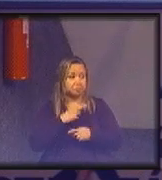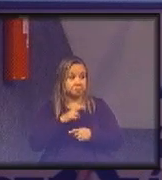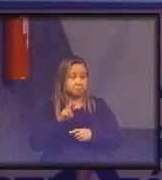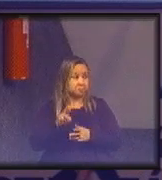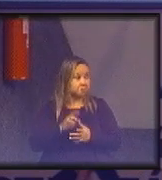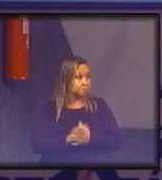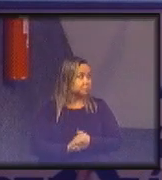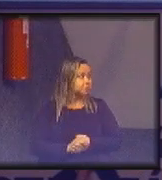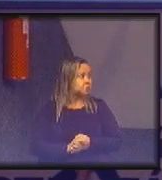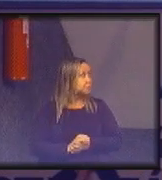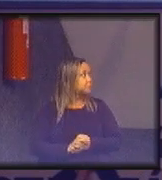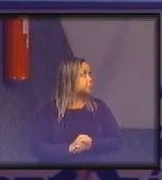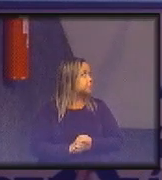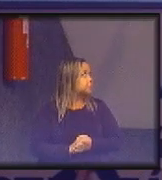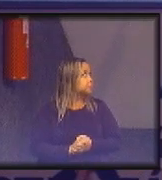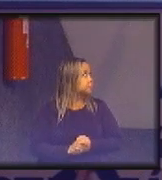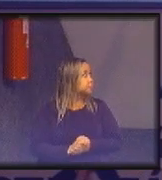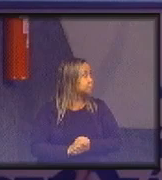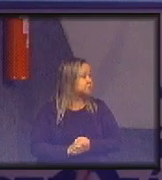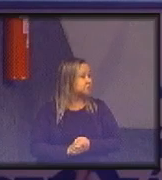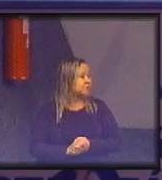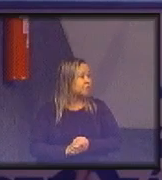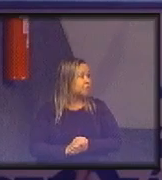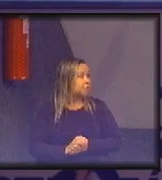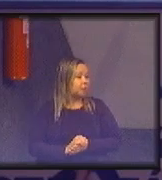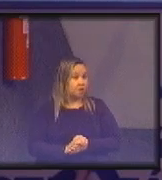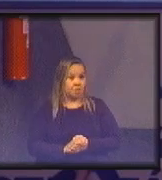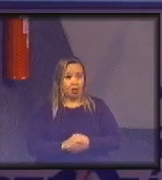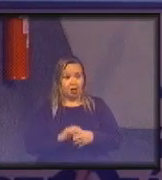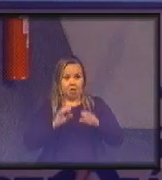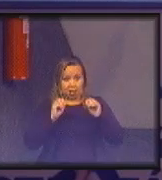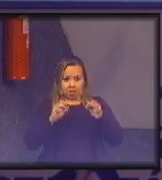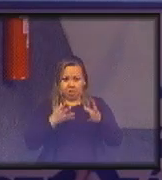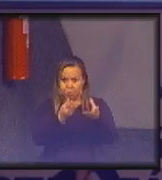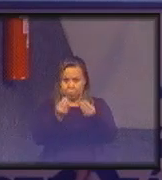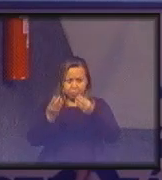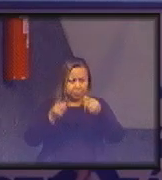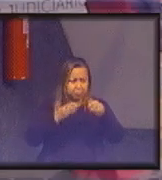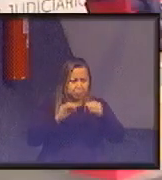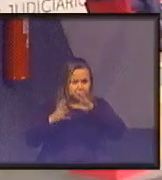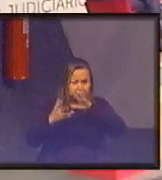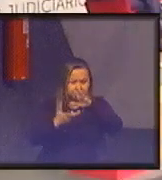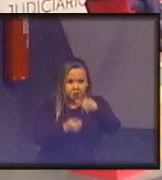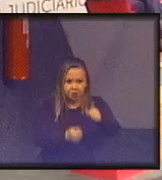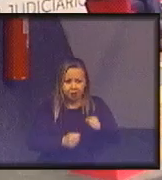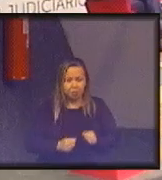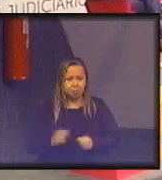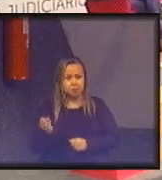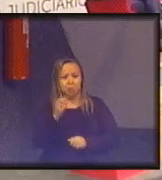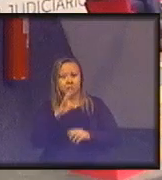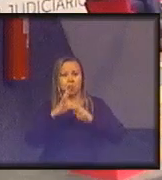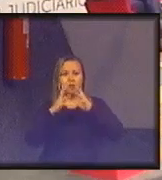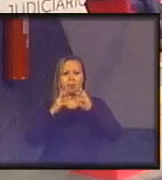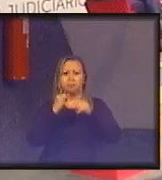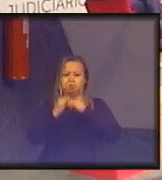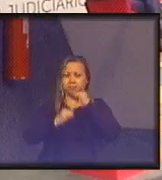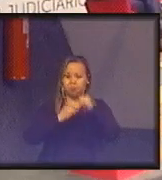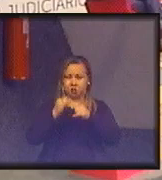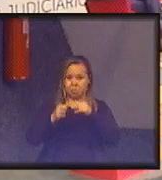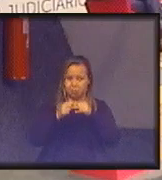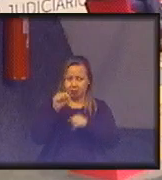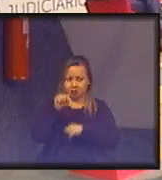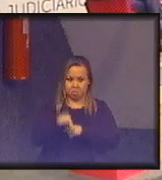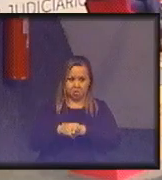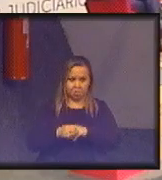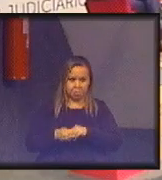vamos lá se o multiverso ou seja essa nova internet que a gente está aí principalmente com